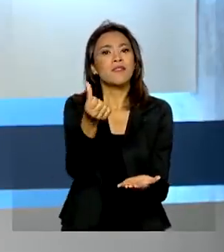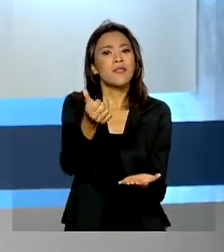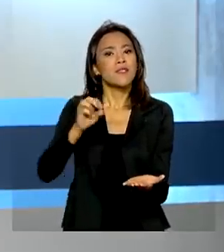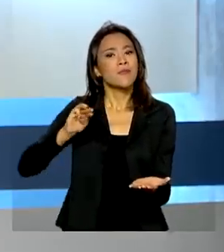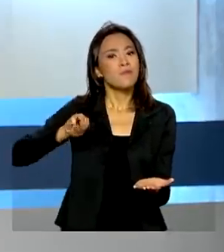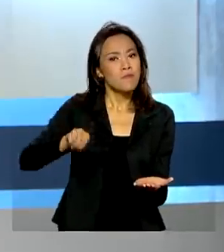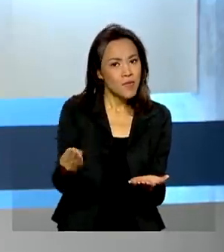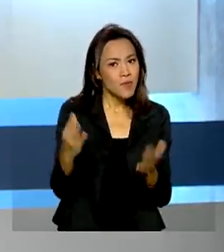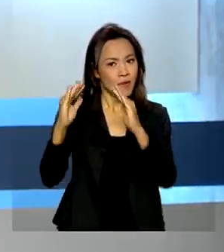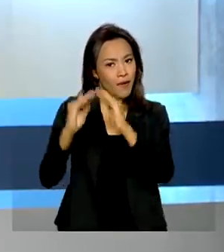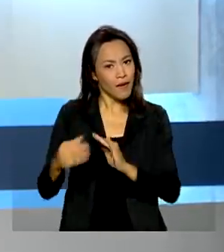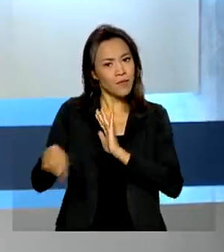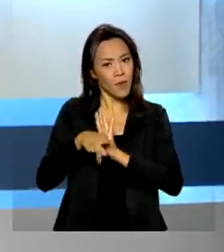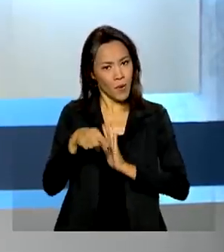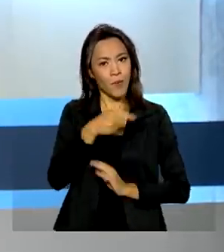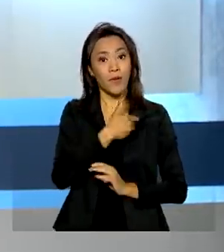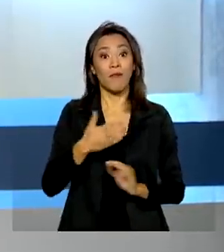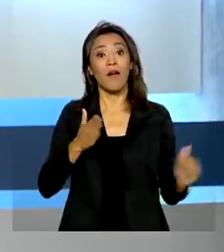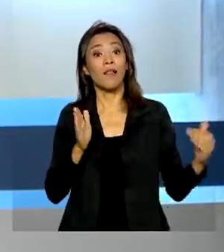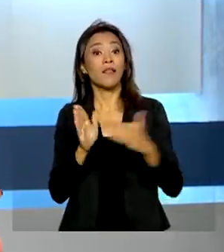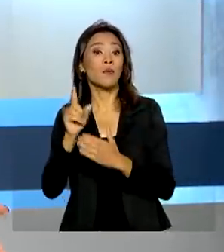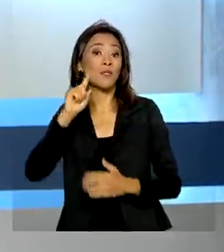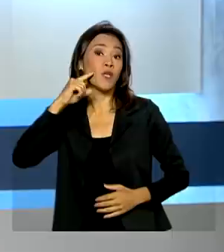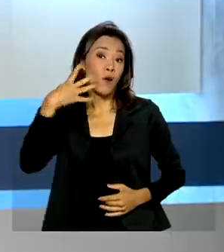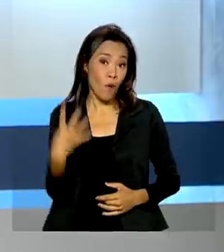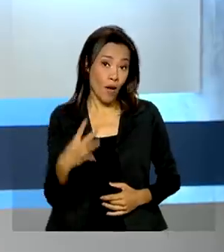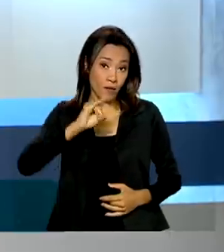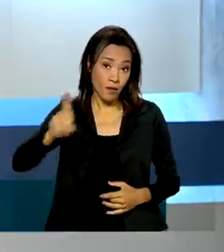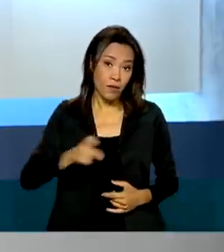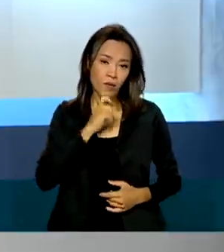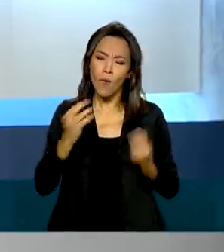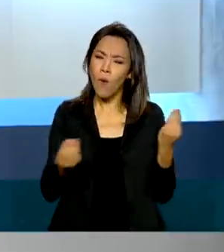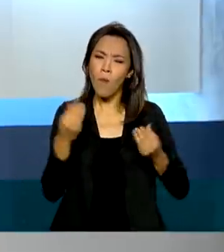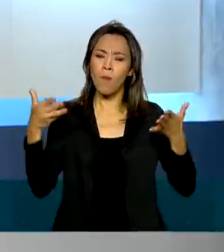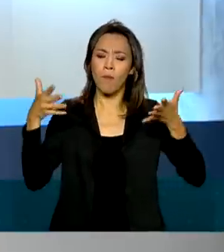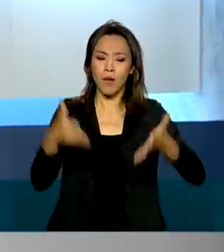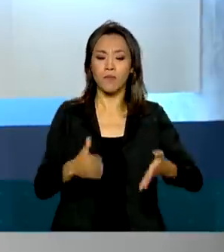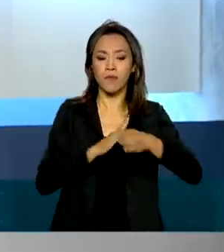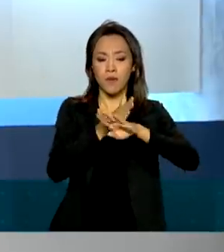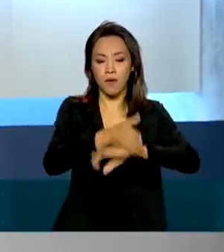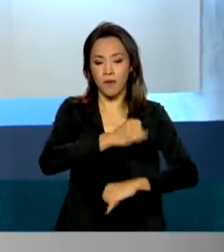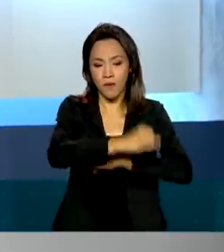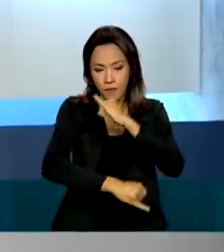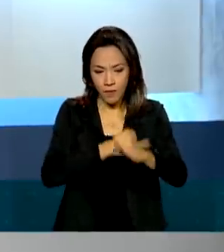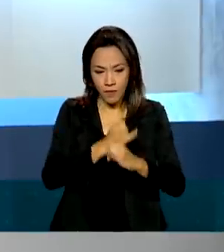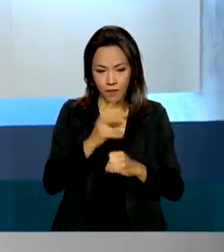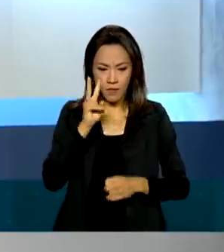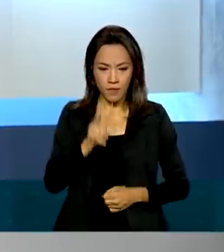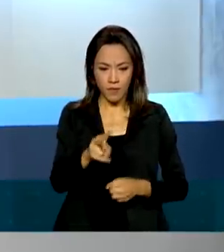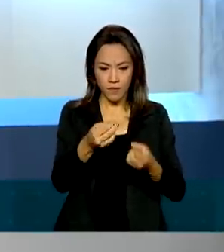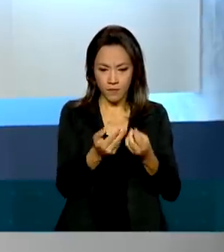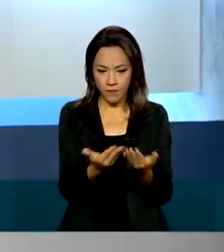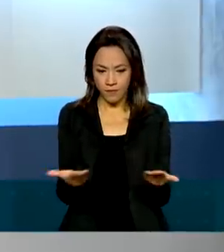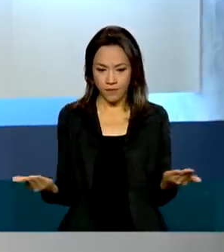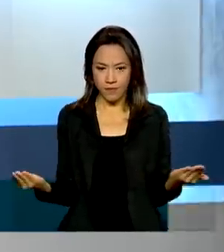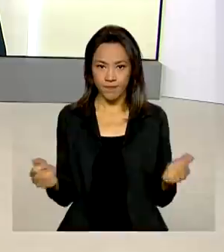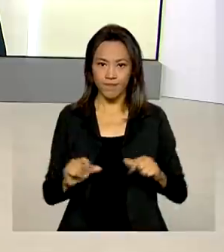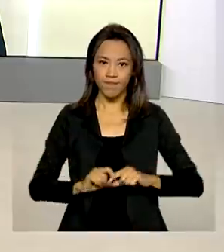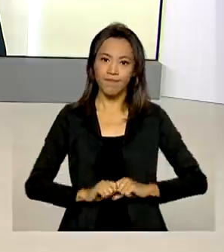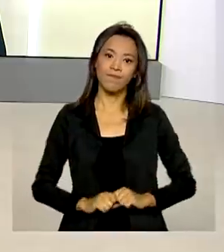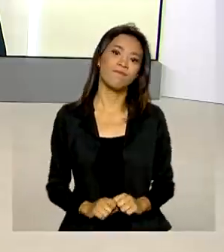O feirão segue até 4 de julho. Para participar, basta acessar a plataforma do evento no endereço que aparece aí na sua tela.